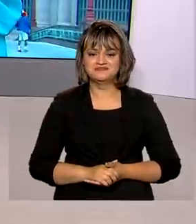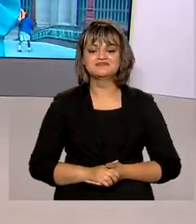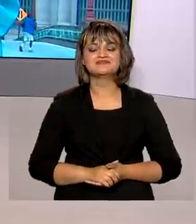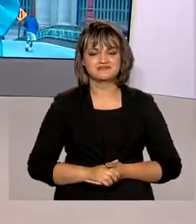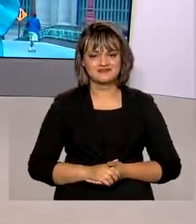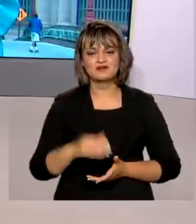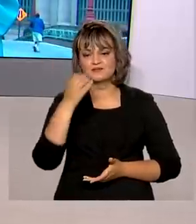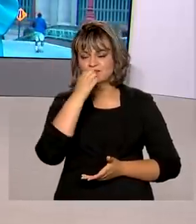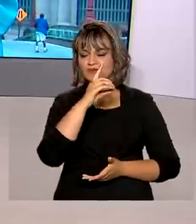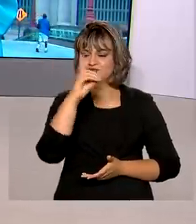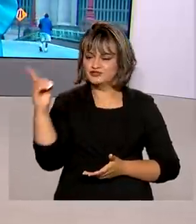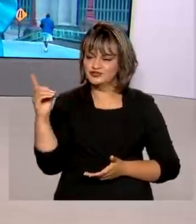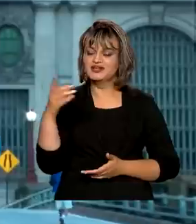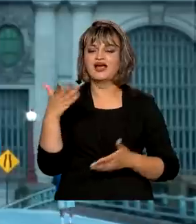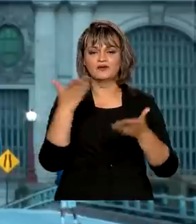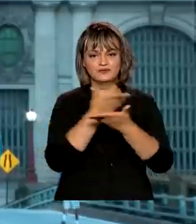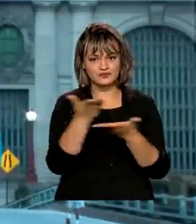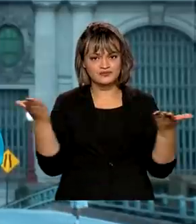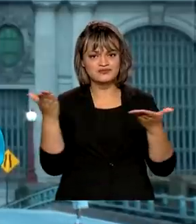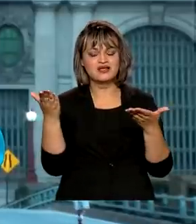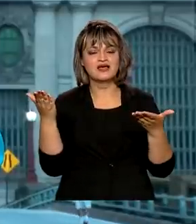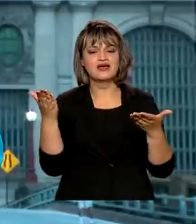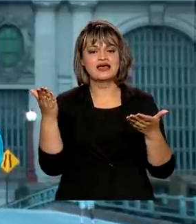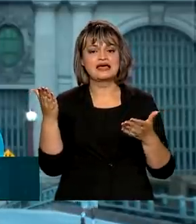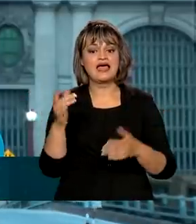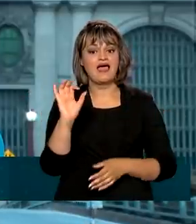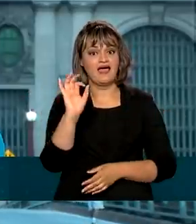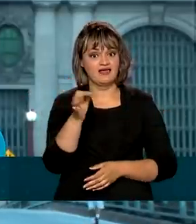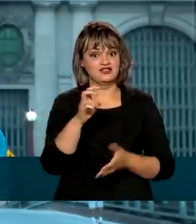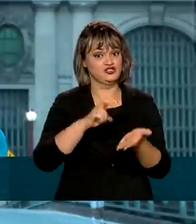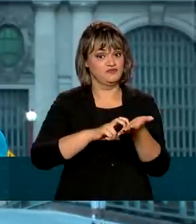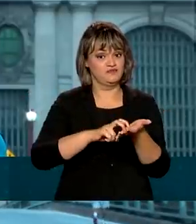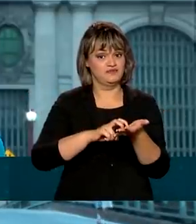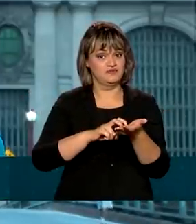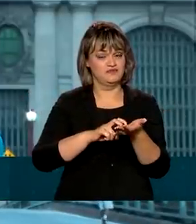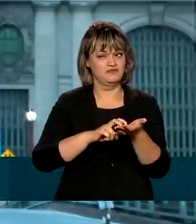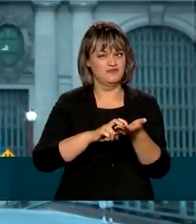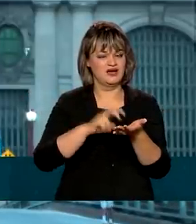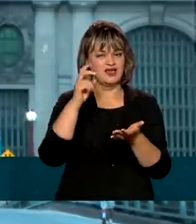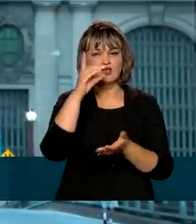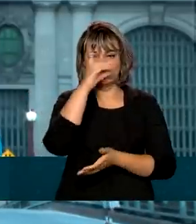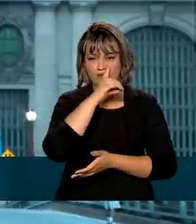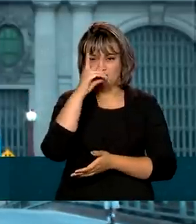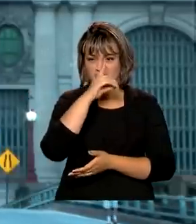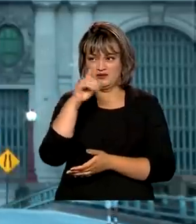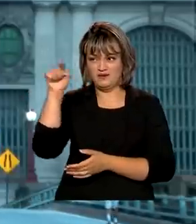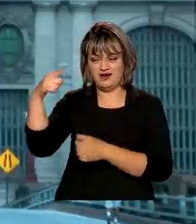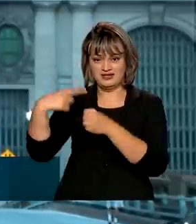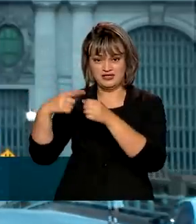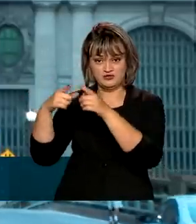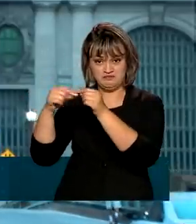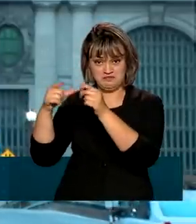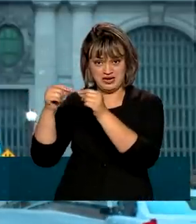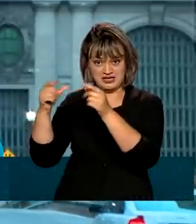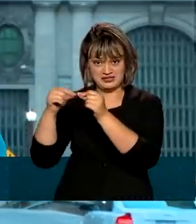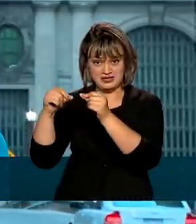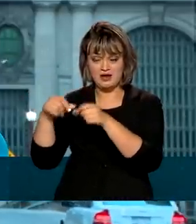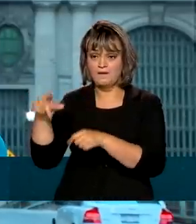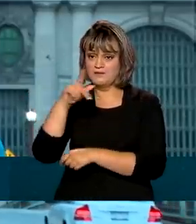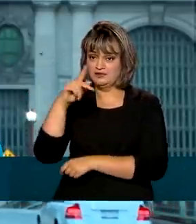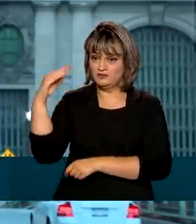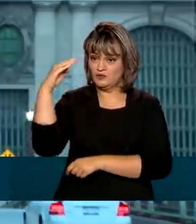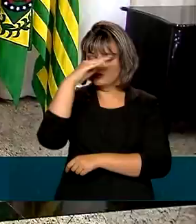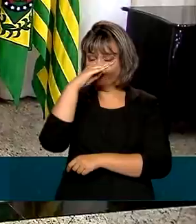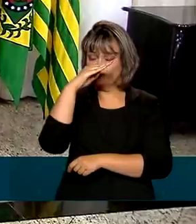Bom dia, Renata. Um bom dia a todos. Olha, na manhã de domingo, em Brasília, o presidente Jair